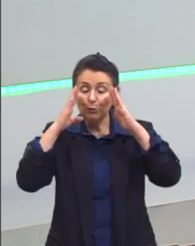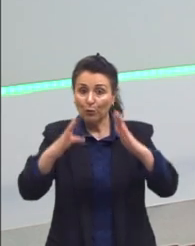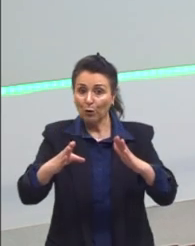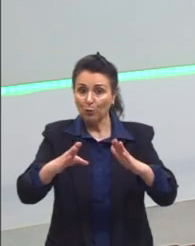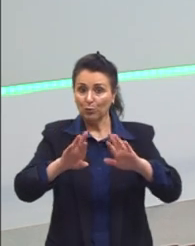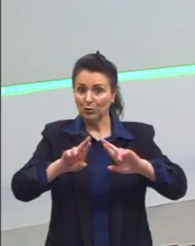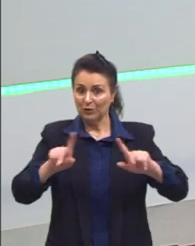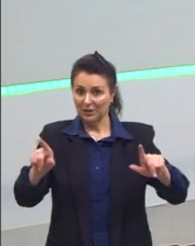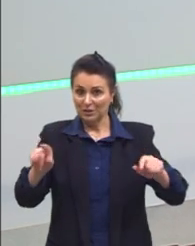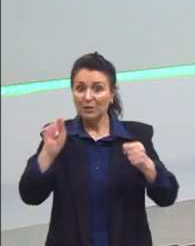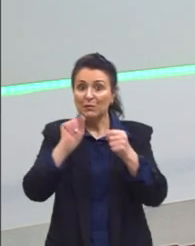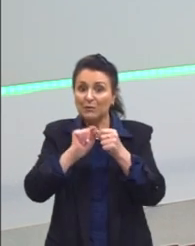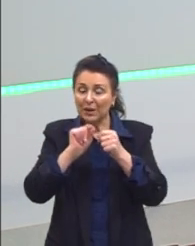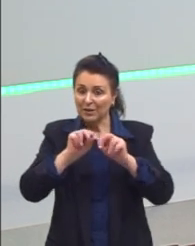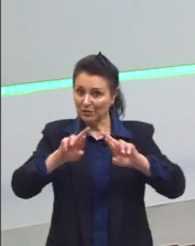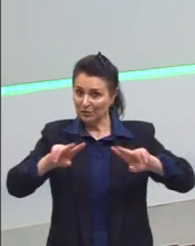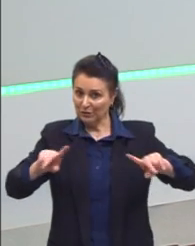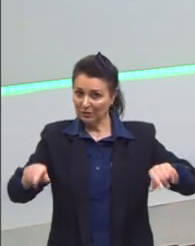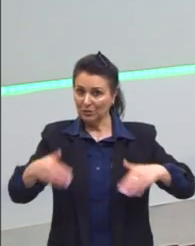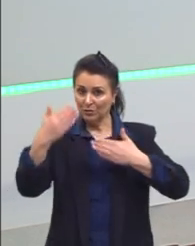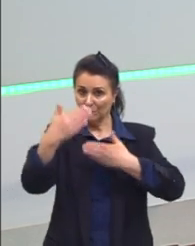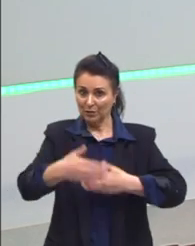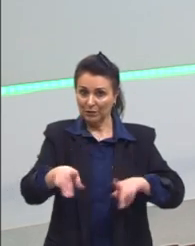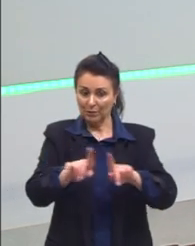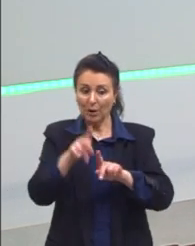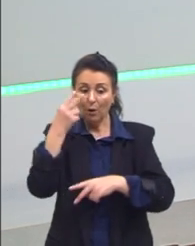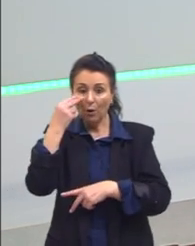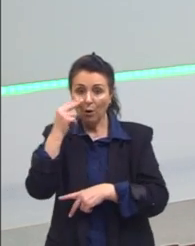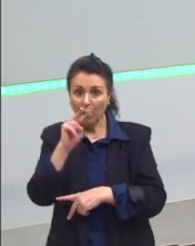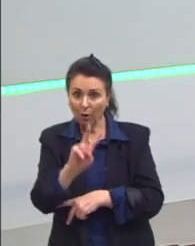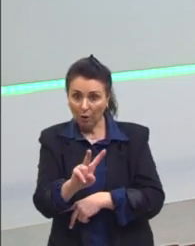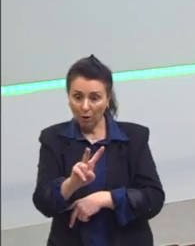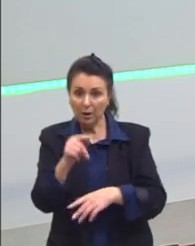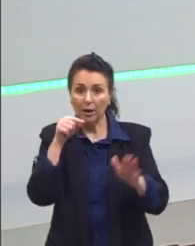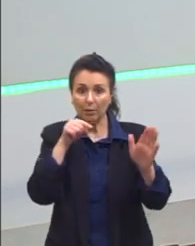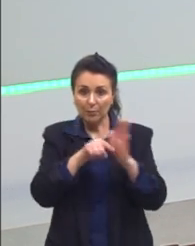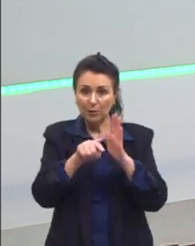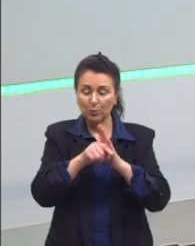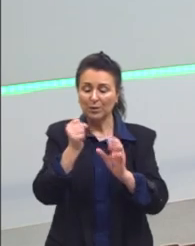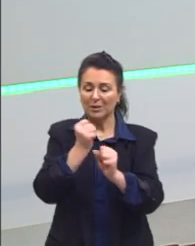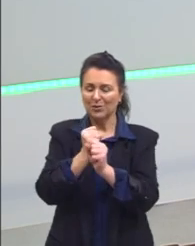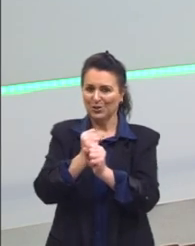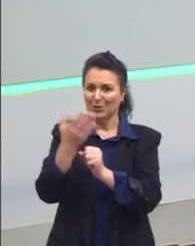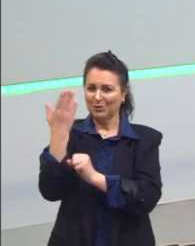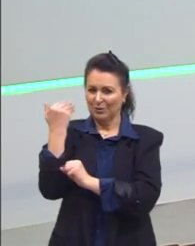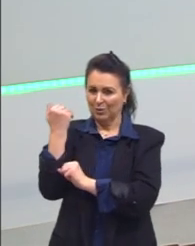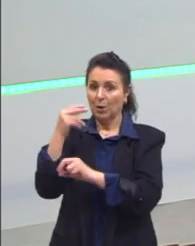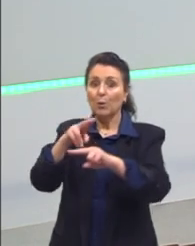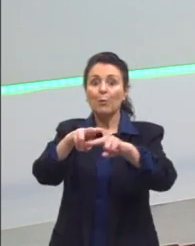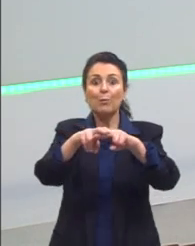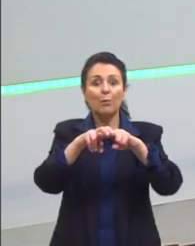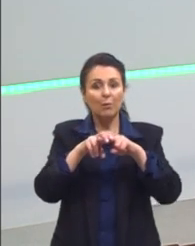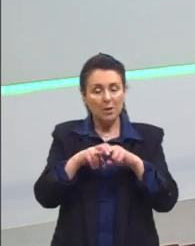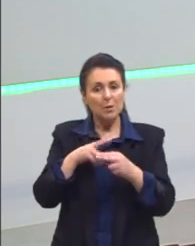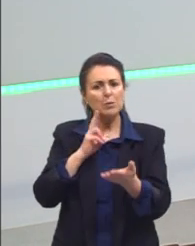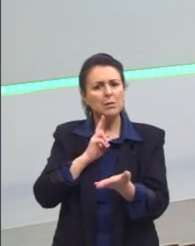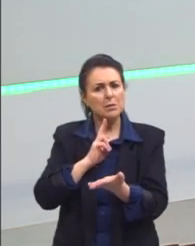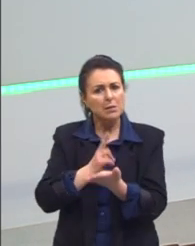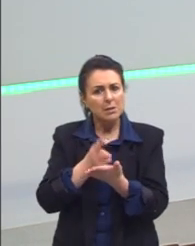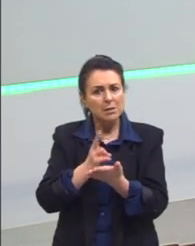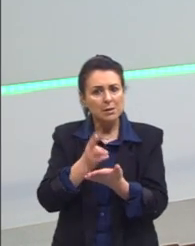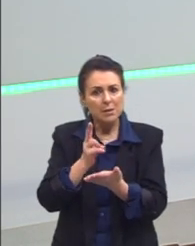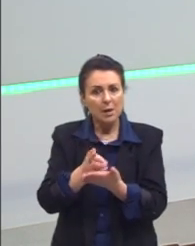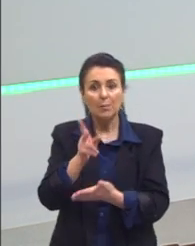formuladas de maneira diferente. Então, dá uma olhadinha em questões de anos anteriores. É por isso que sempre que possível eu